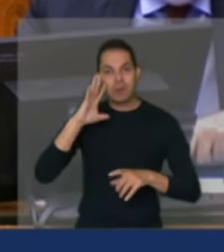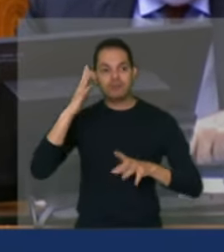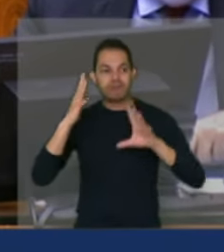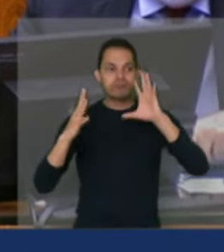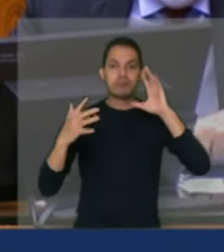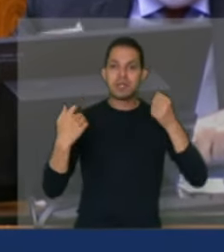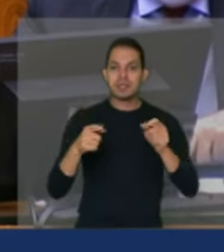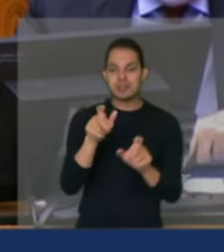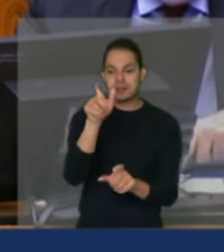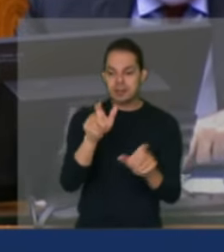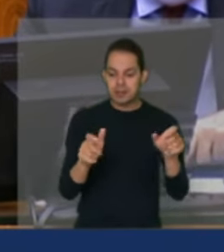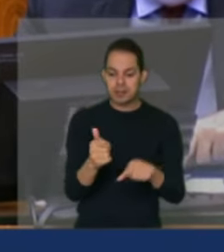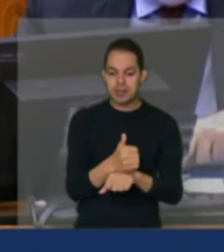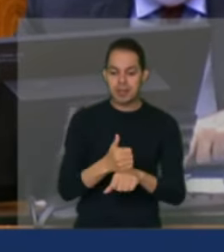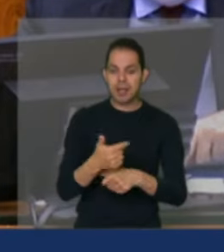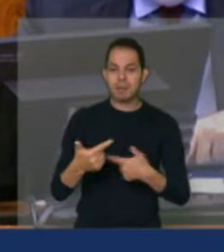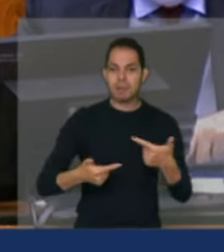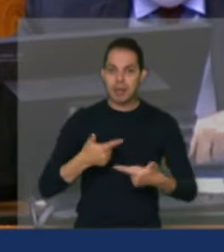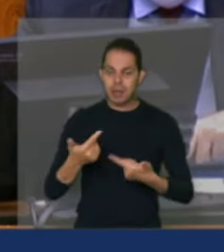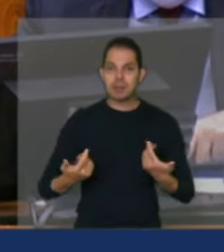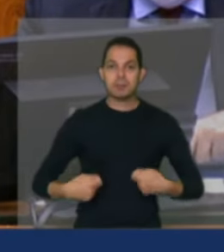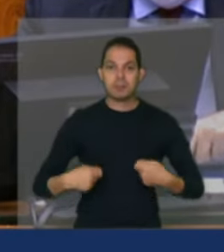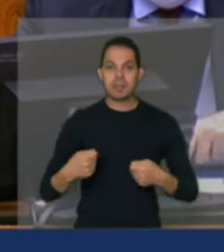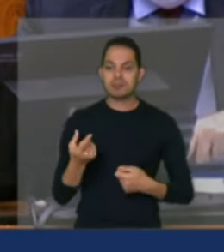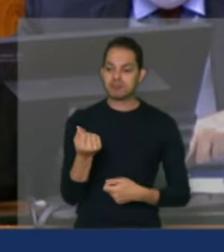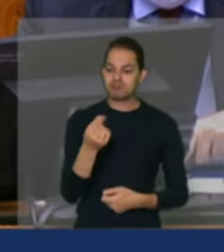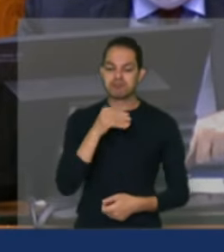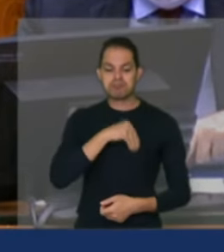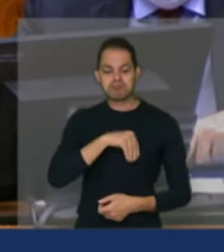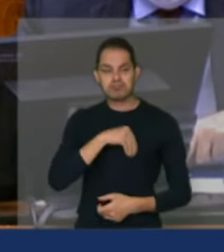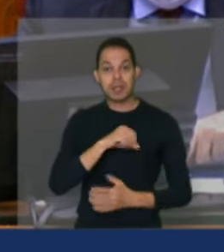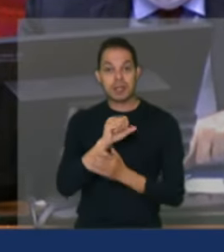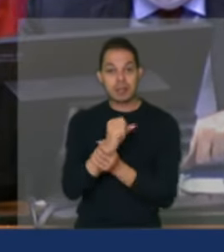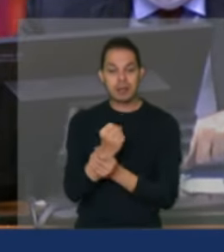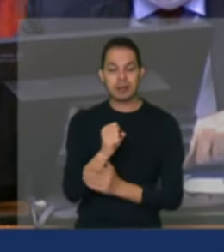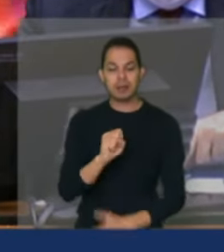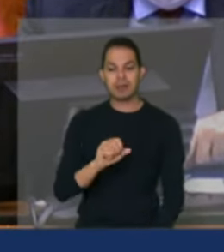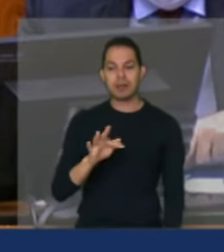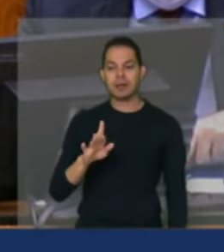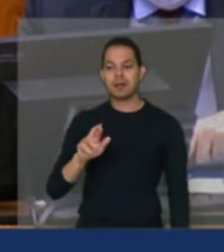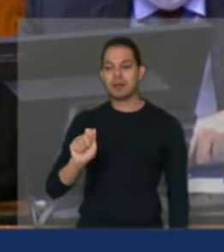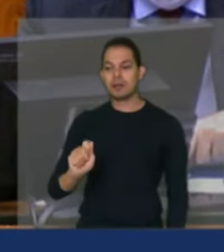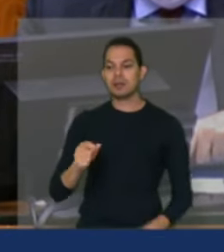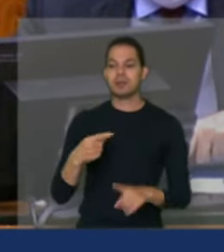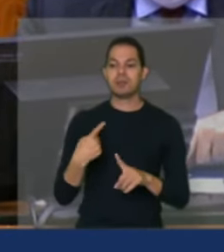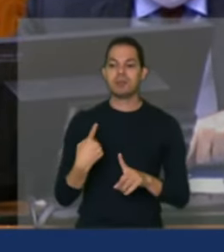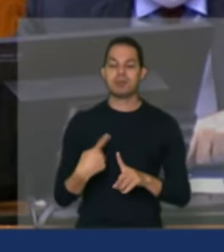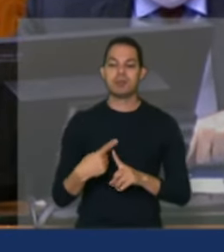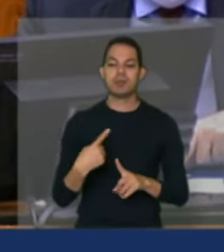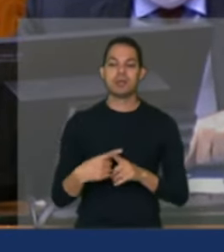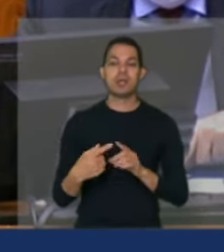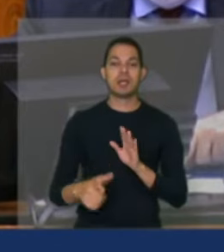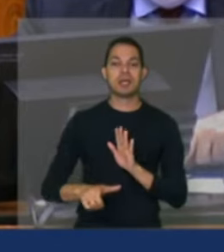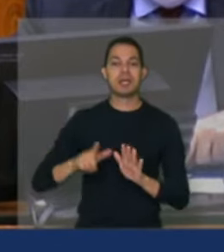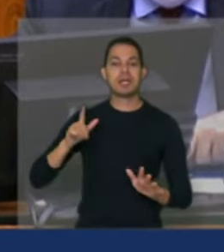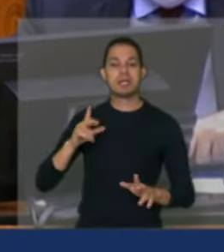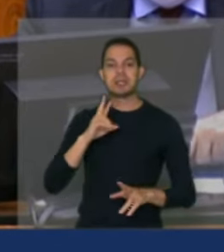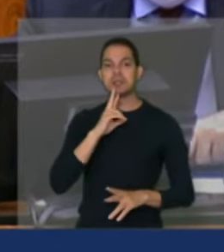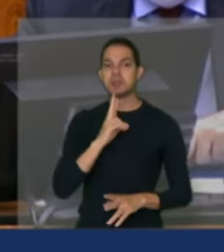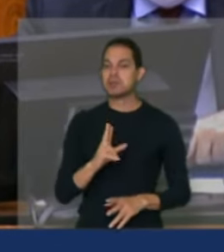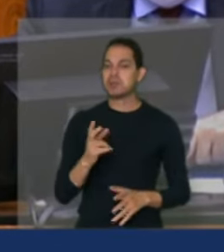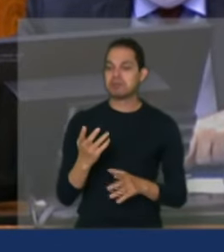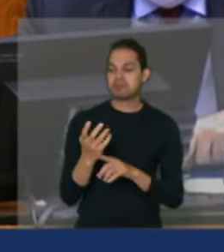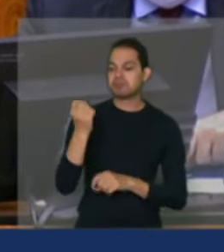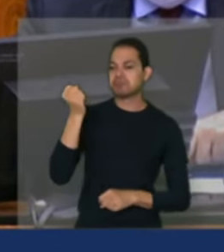precisam do seu dinheirinho do seu Garantia Safra porque não tiveram resultado não lucraram não